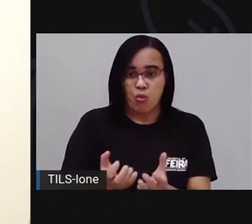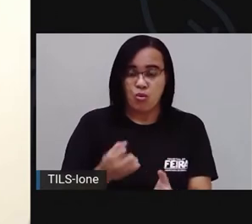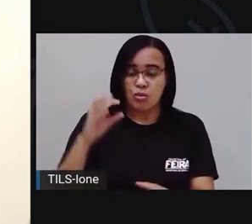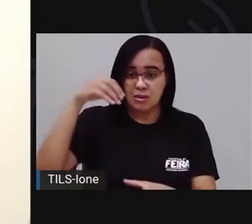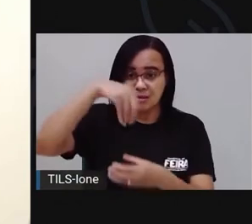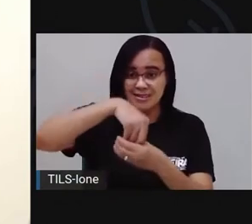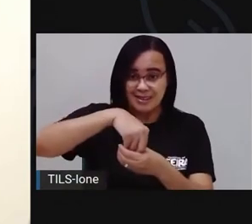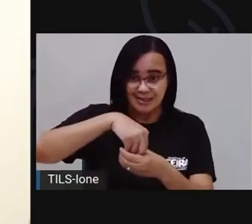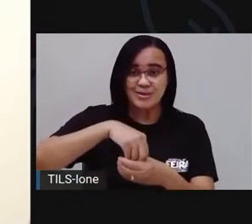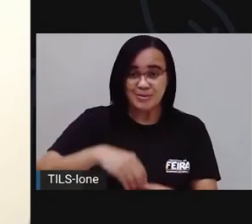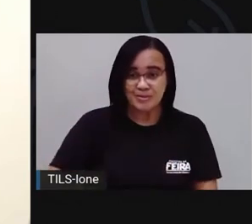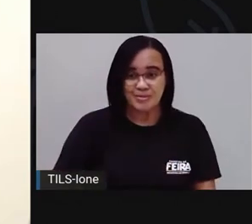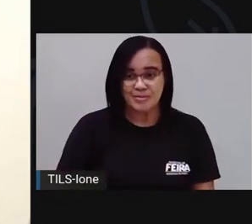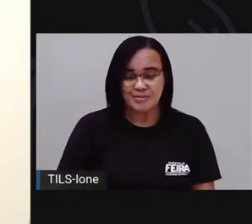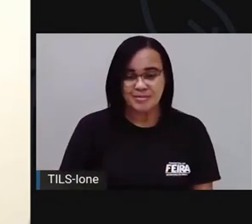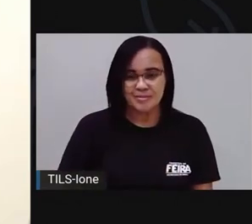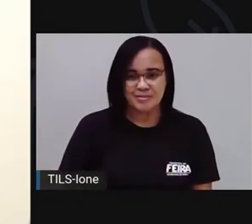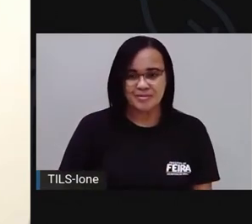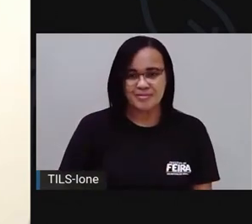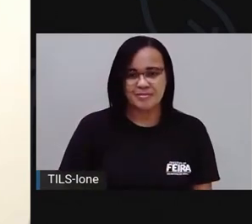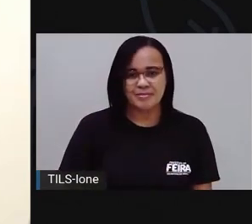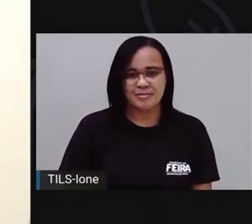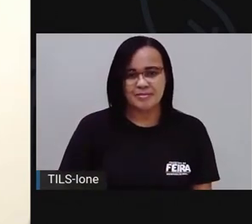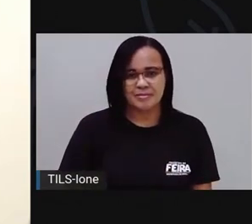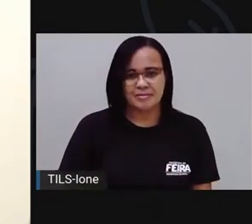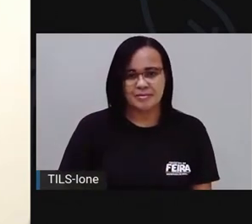cuscuz. Então, a Pró vai começar